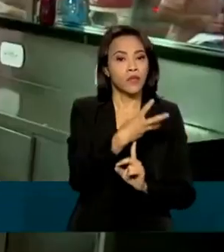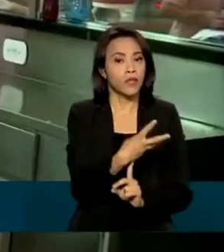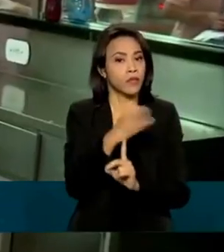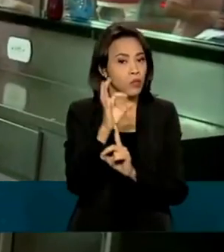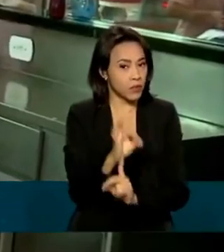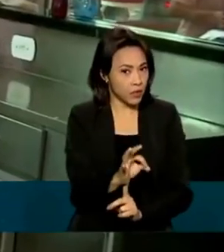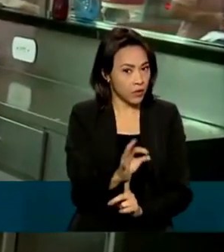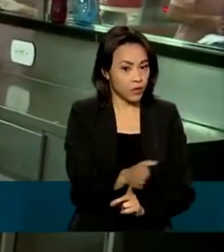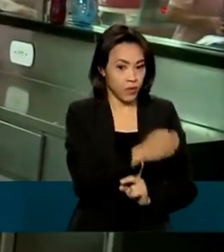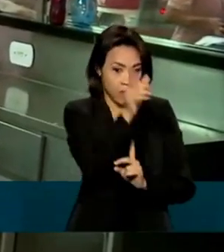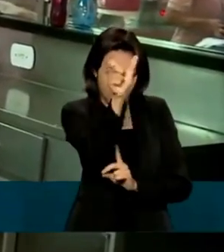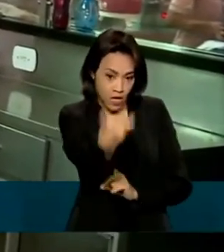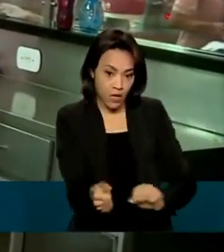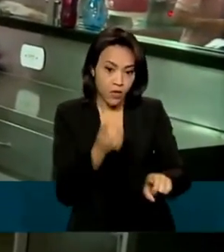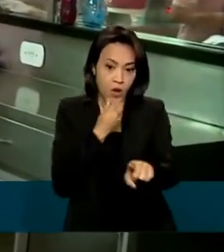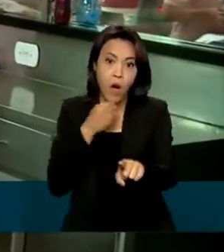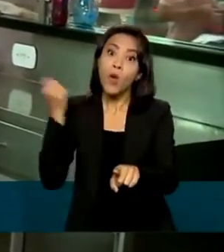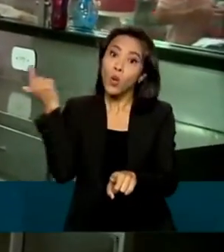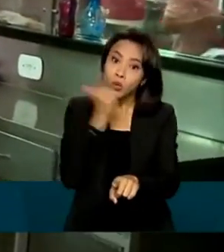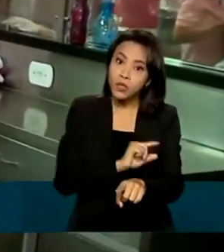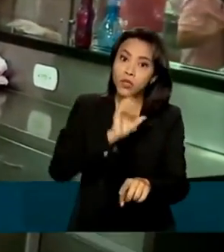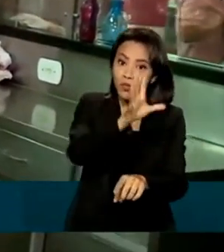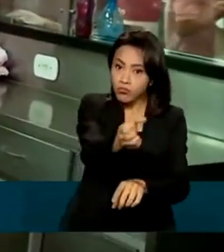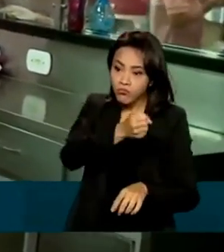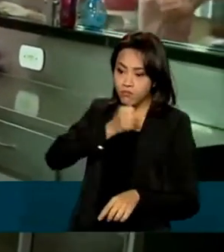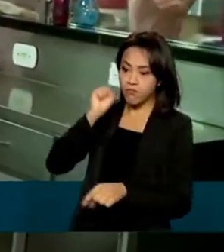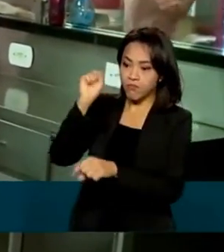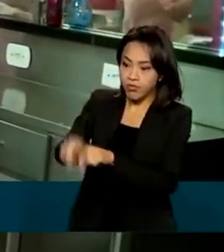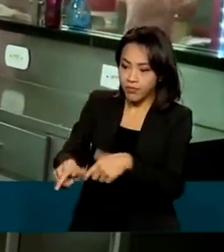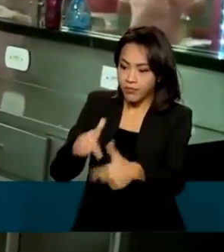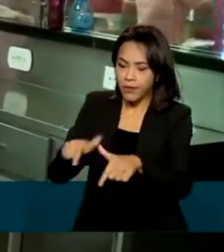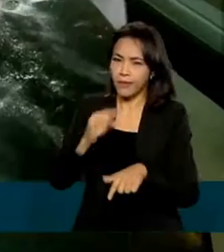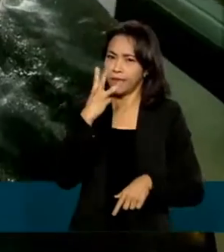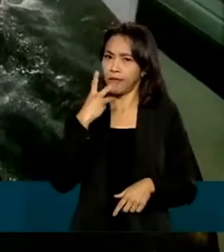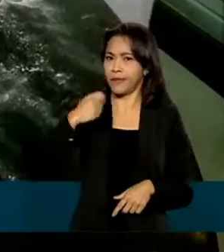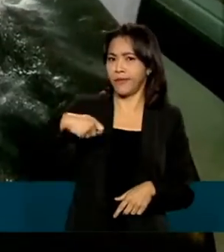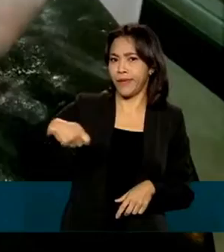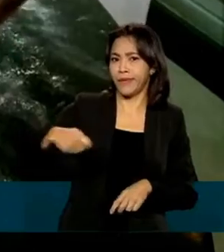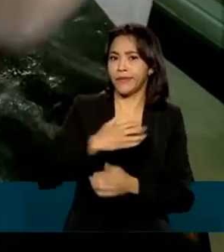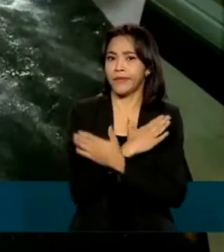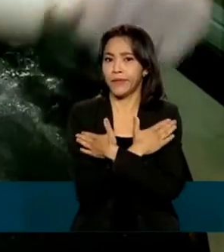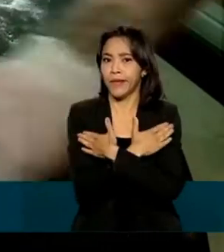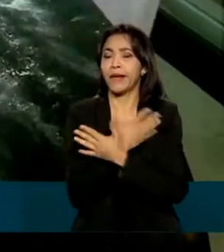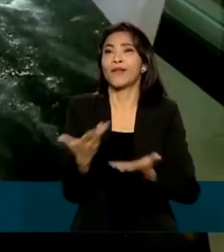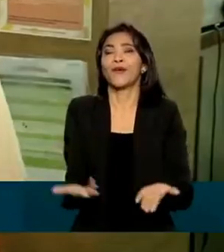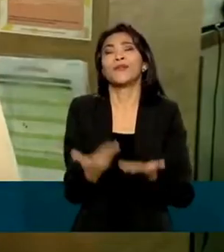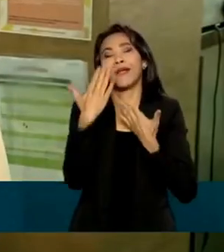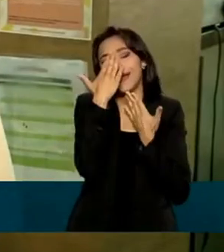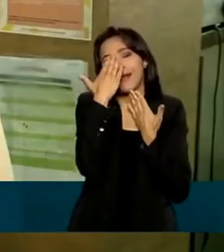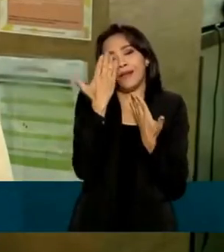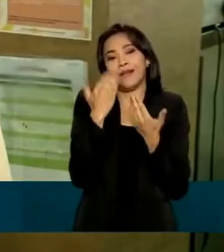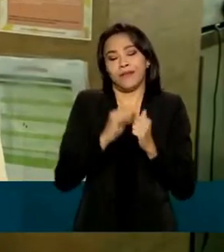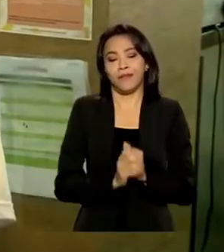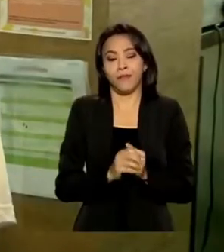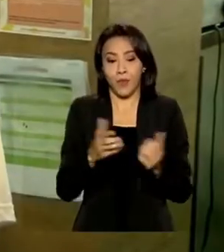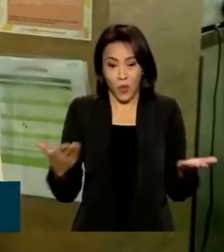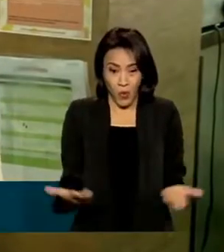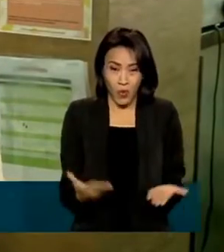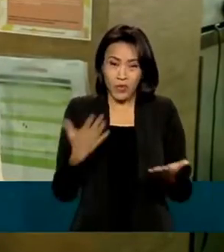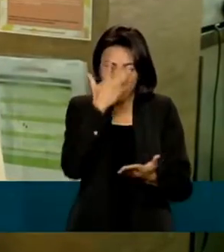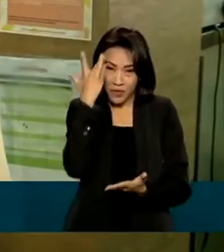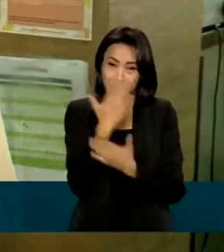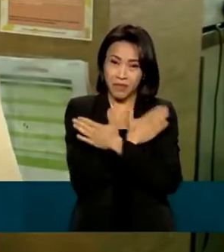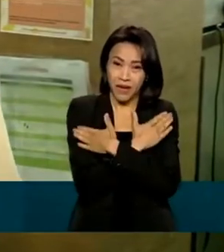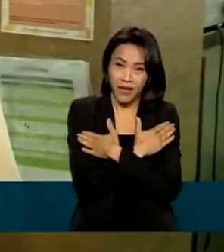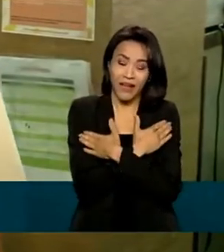O júnior conseguiu se recolocar depois de três meses e só tem a agradecer. Hoje em dia, a pessoa desempregada